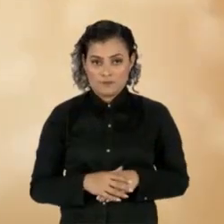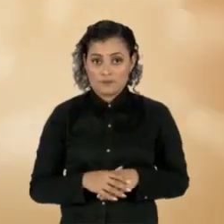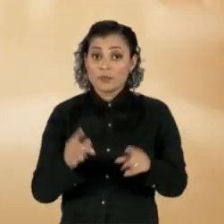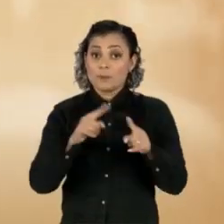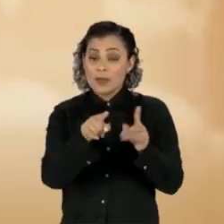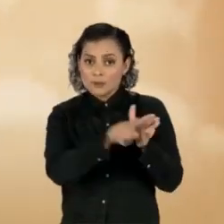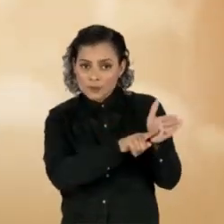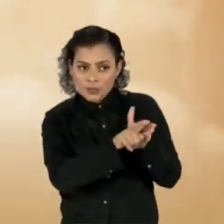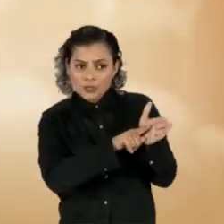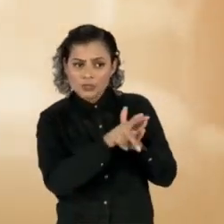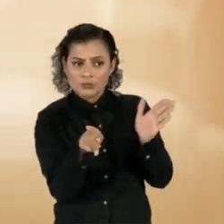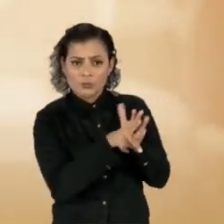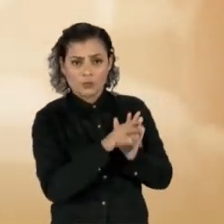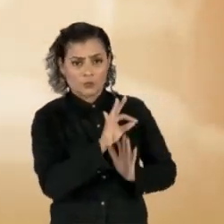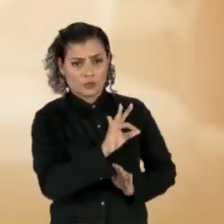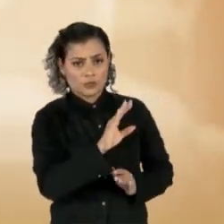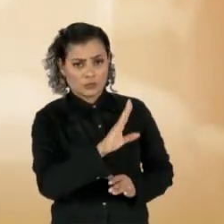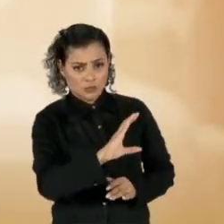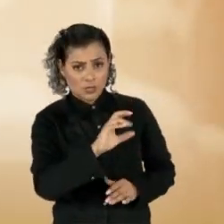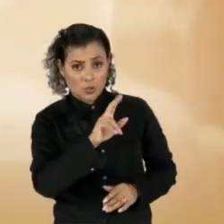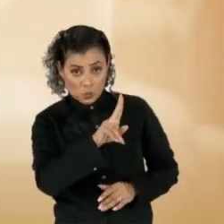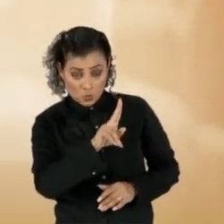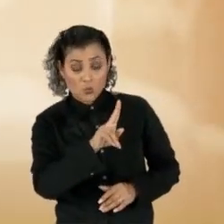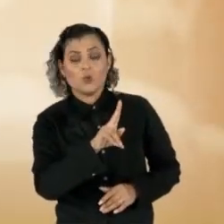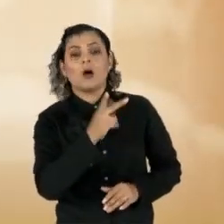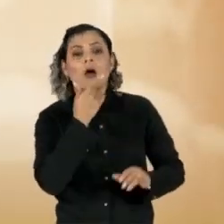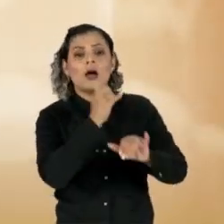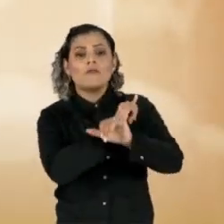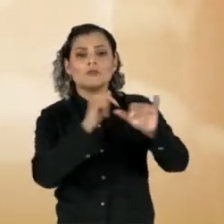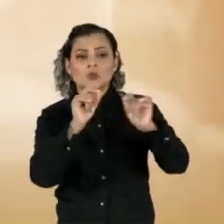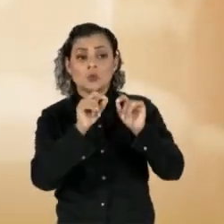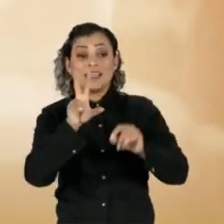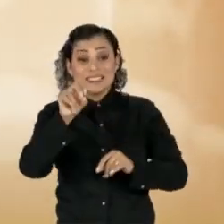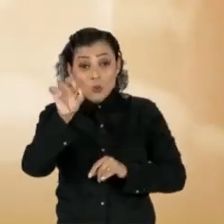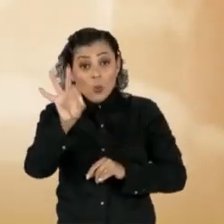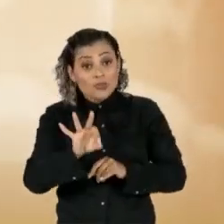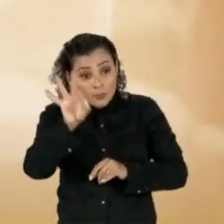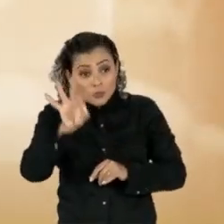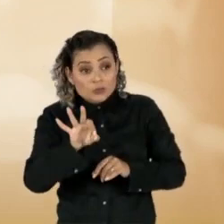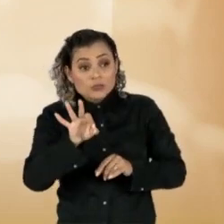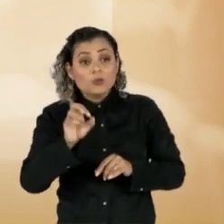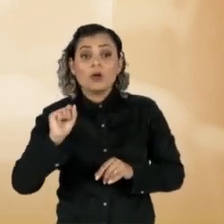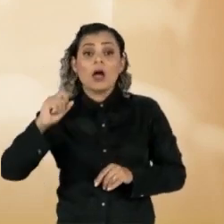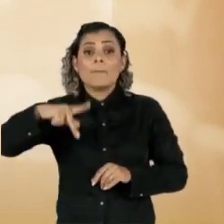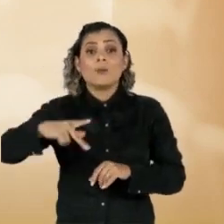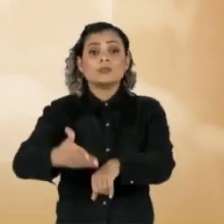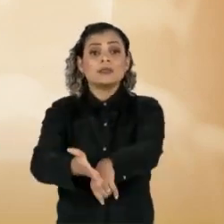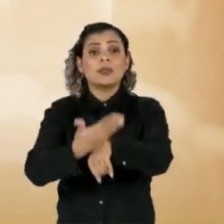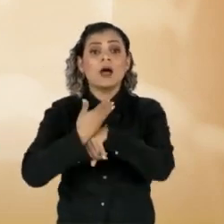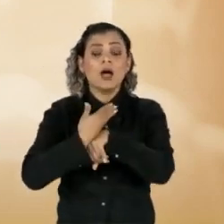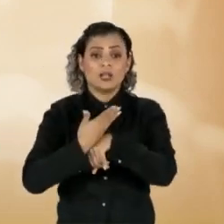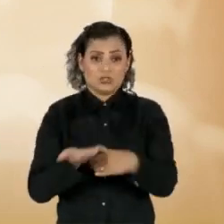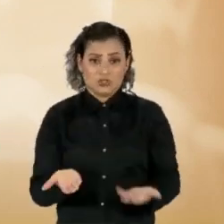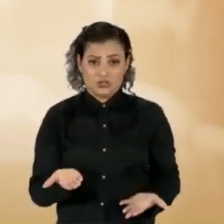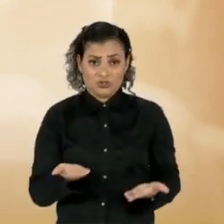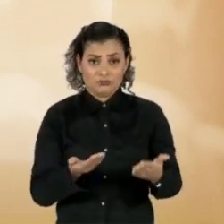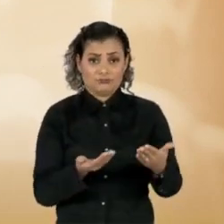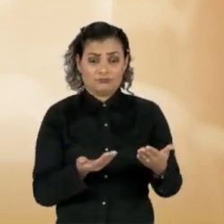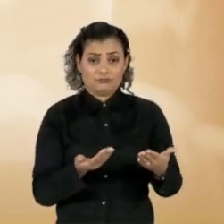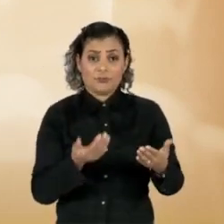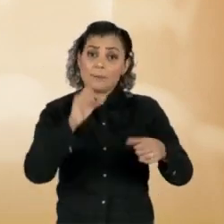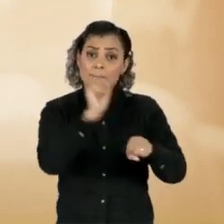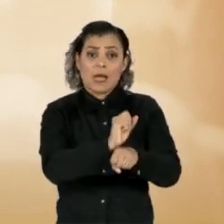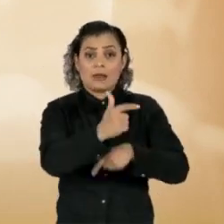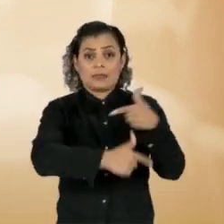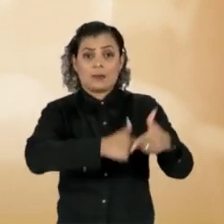levantamento do Tribunal de Contas da União revela que mais da metade dos militares deixam a ativa antes dos 50 anos de idade. Apenas